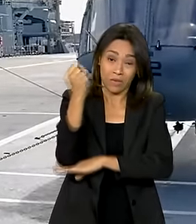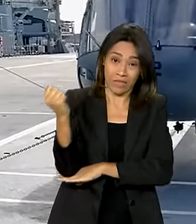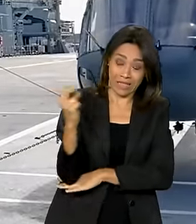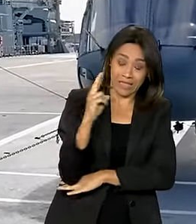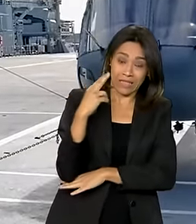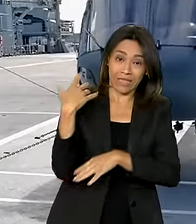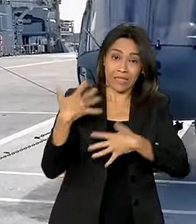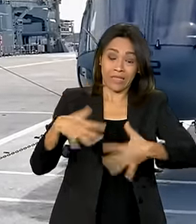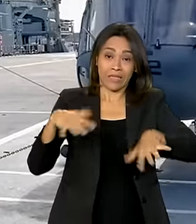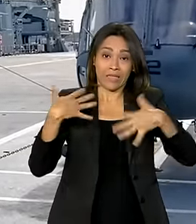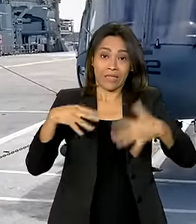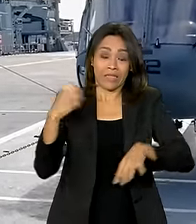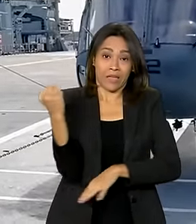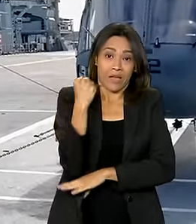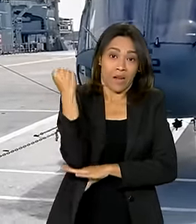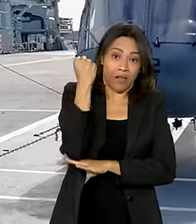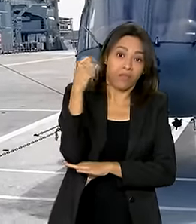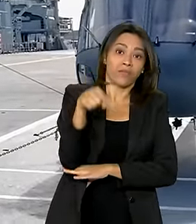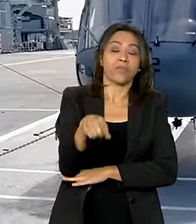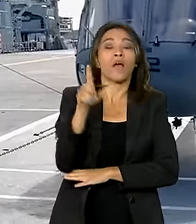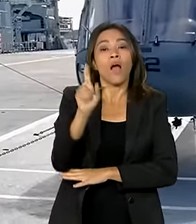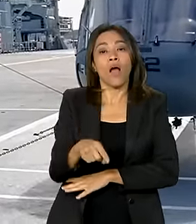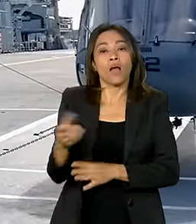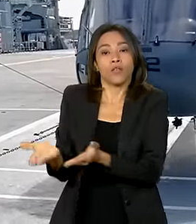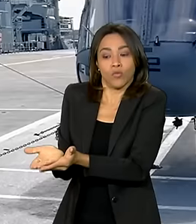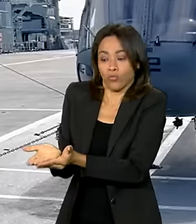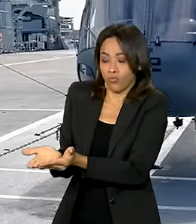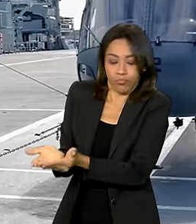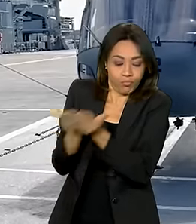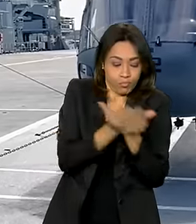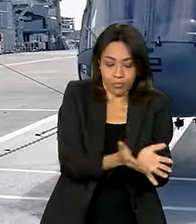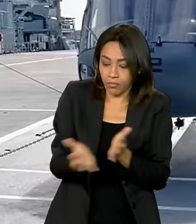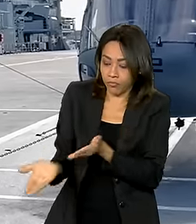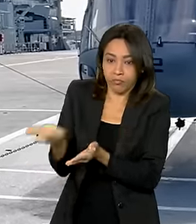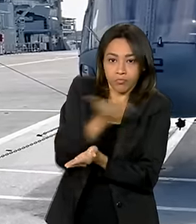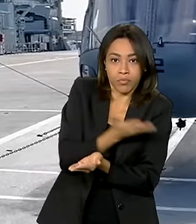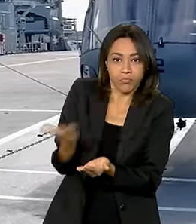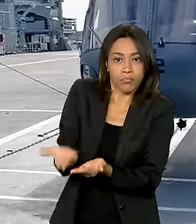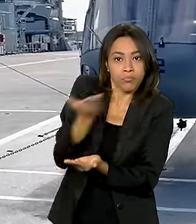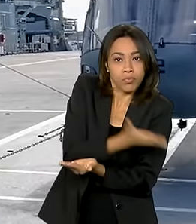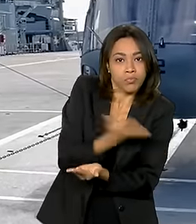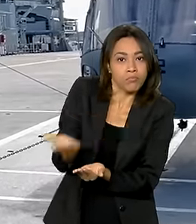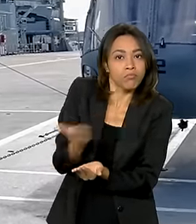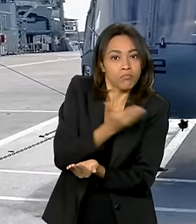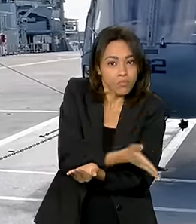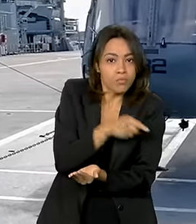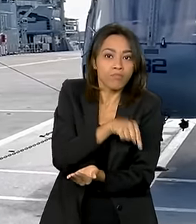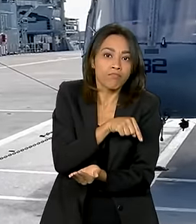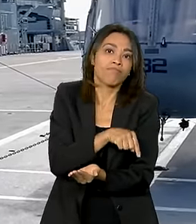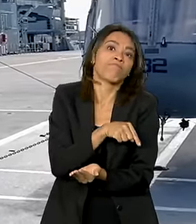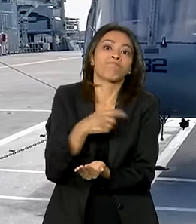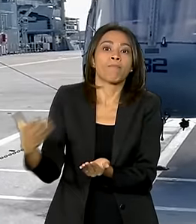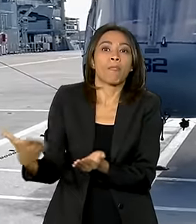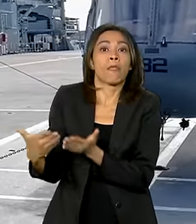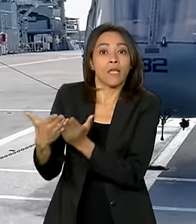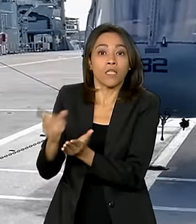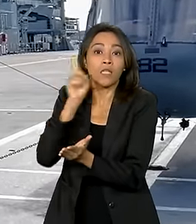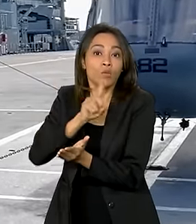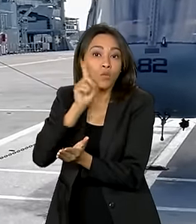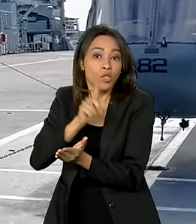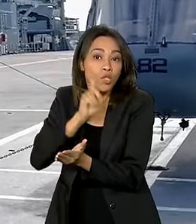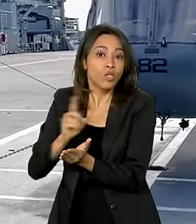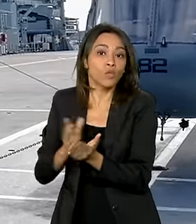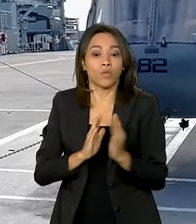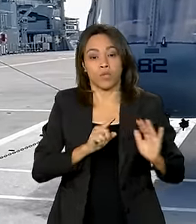principal capacidade do navio, que é a sua mobilidade, onde vamos ao encontro de um navio da Marinha dos Estados Unidos para